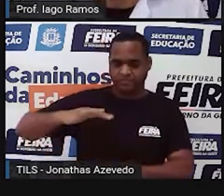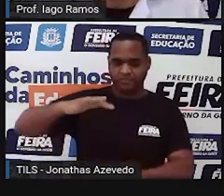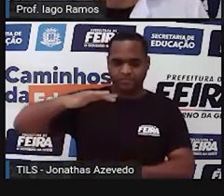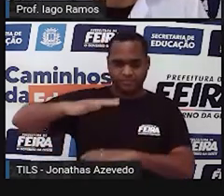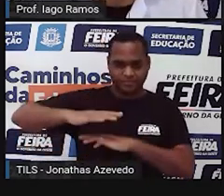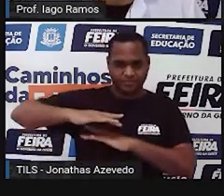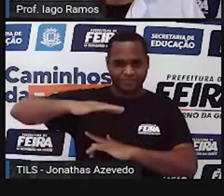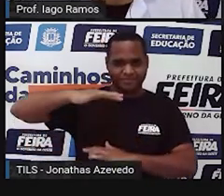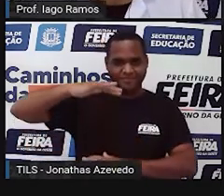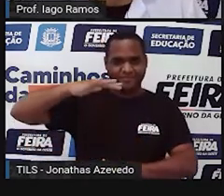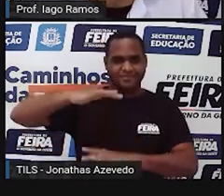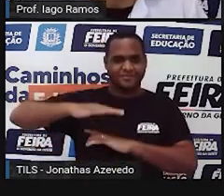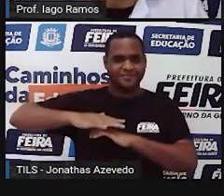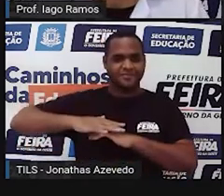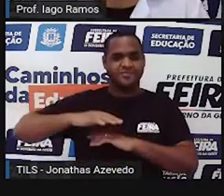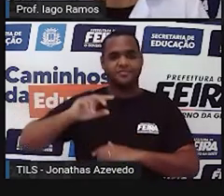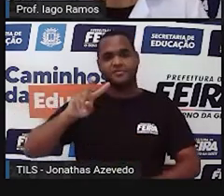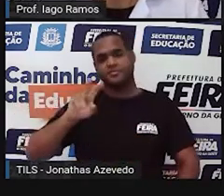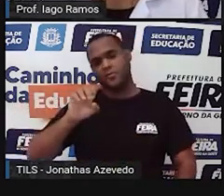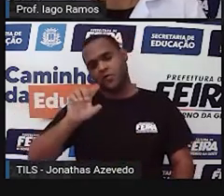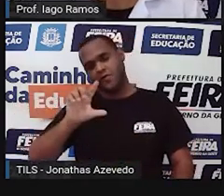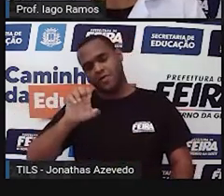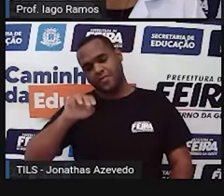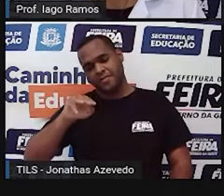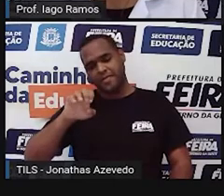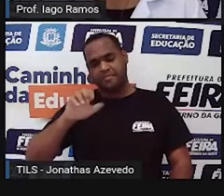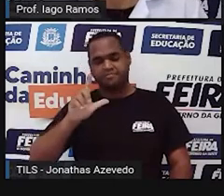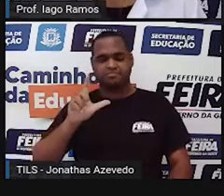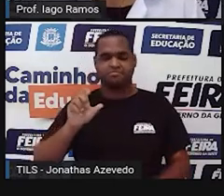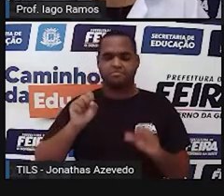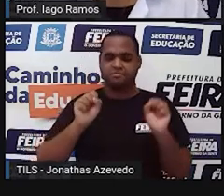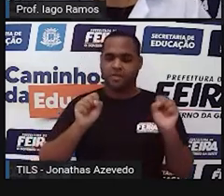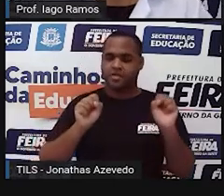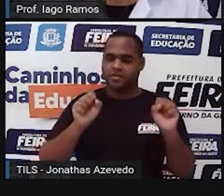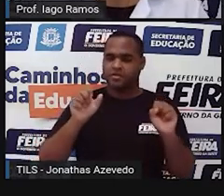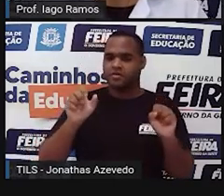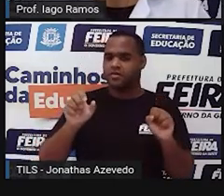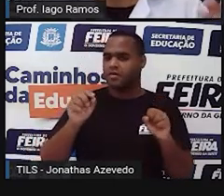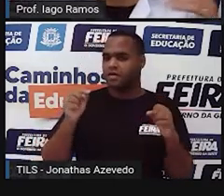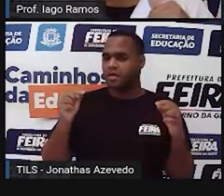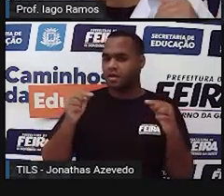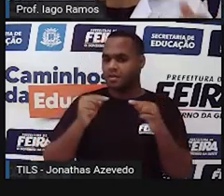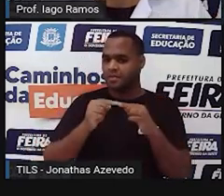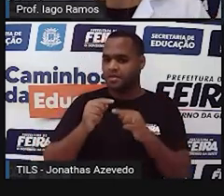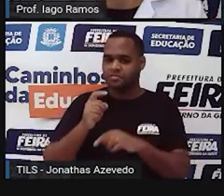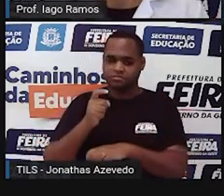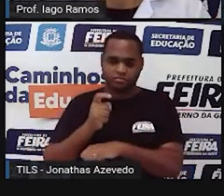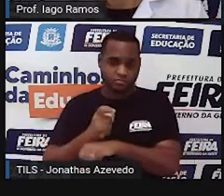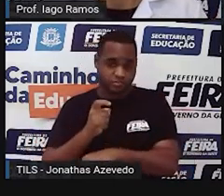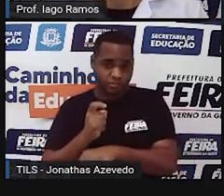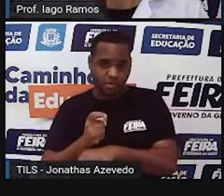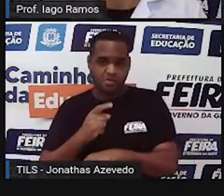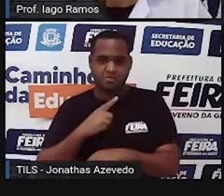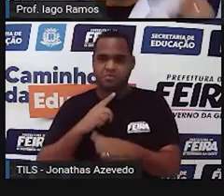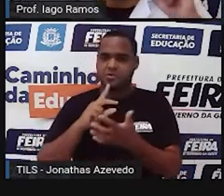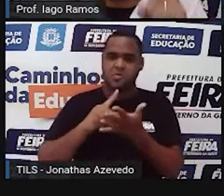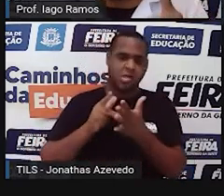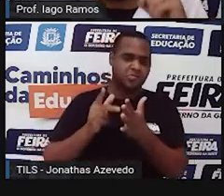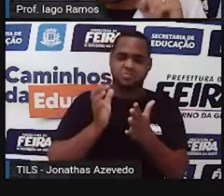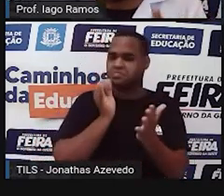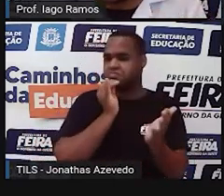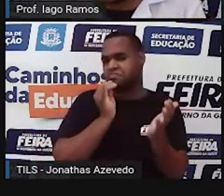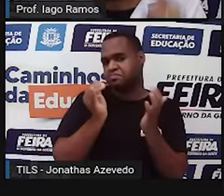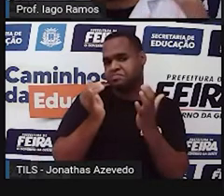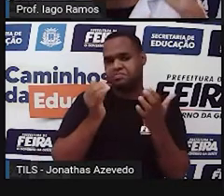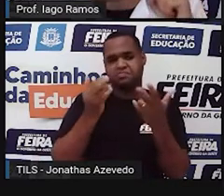volume aí de objetos que lembrem sólidos geométricos, por exemplo. E